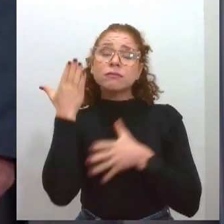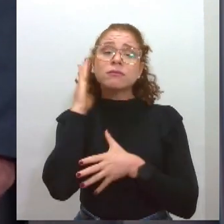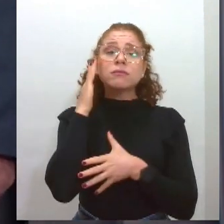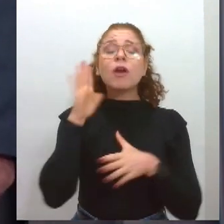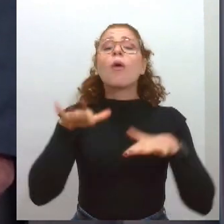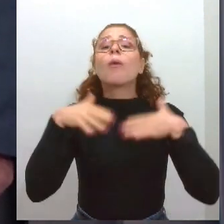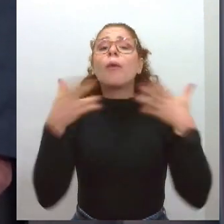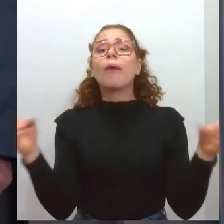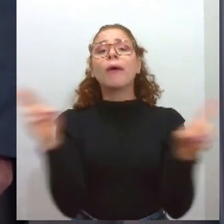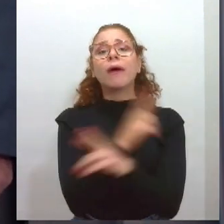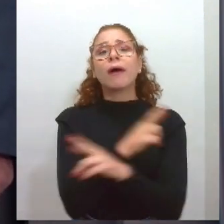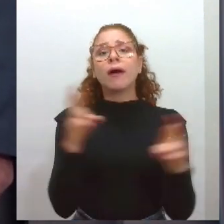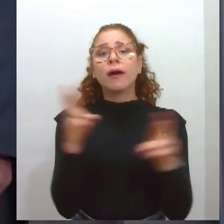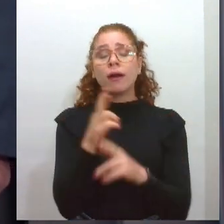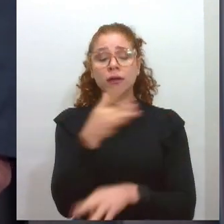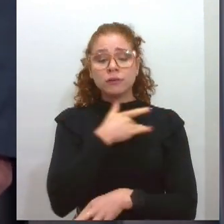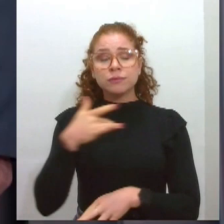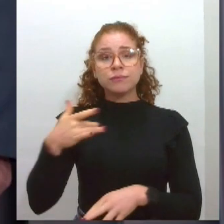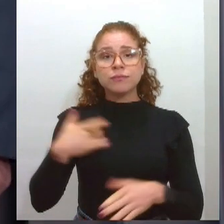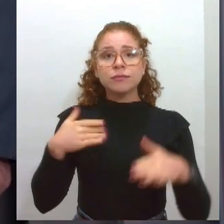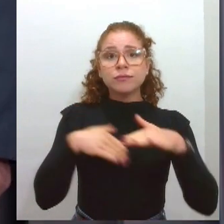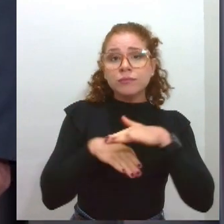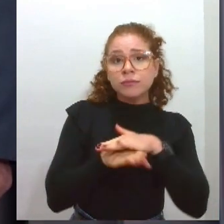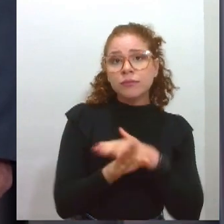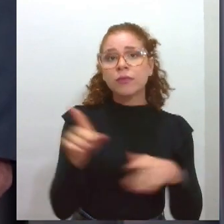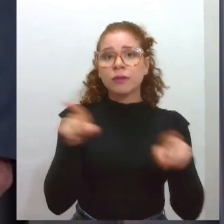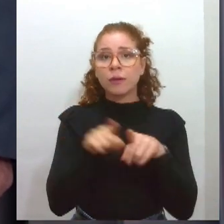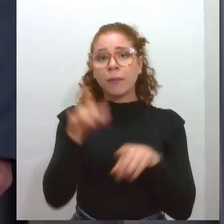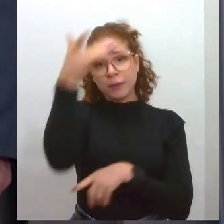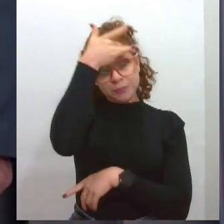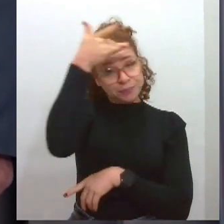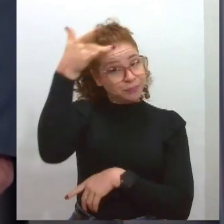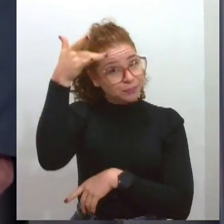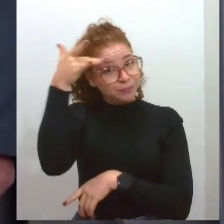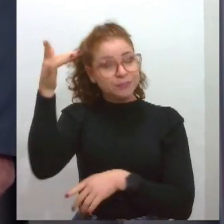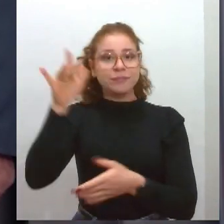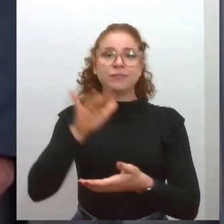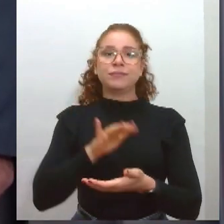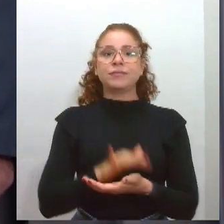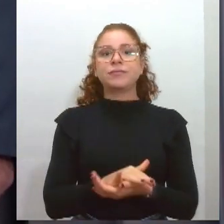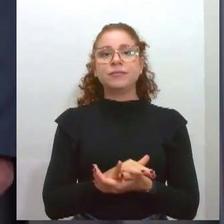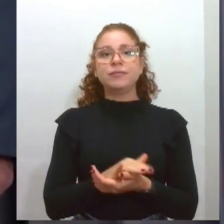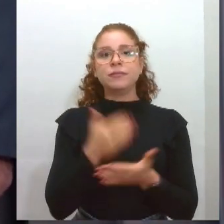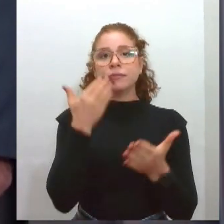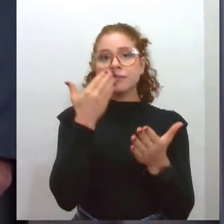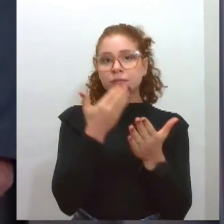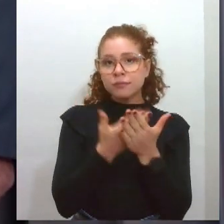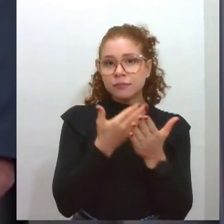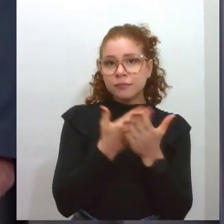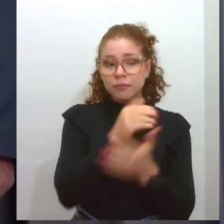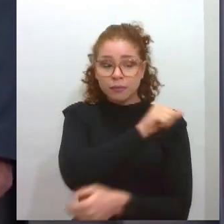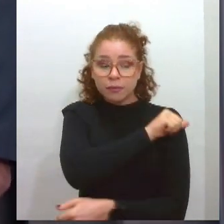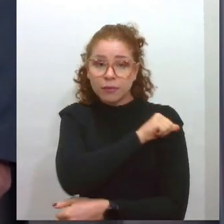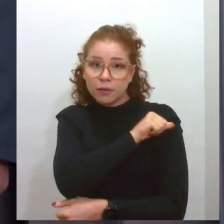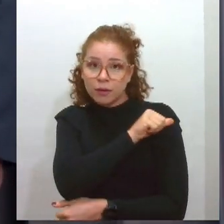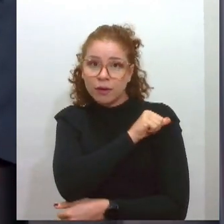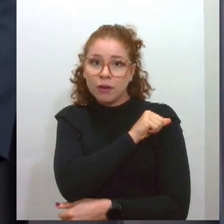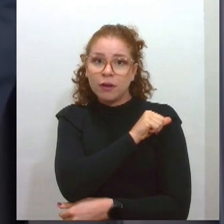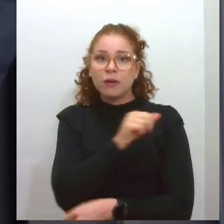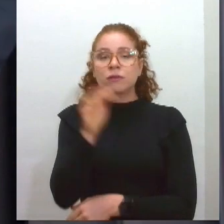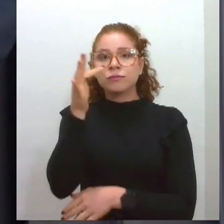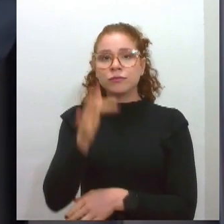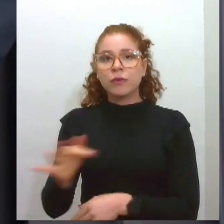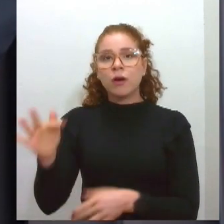os hábitos de vida e a saúde mental de estudantes do ensino superior. A repórter